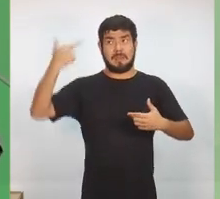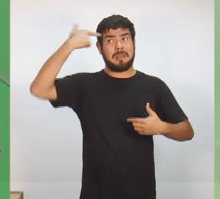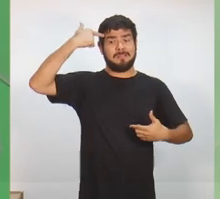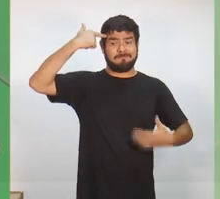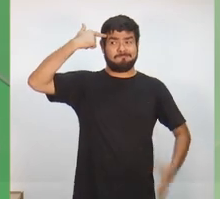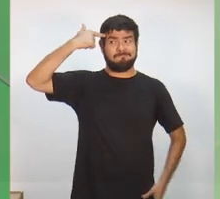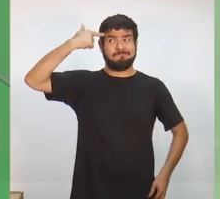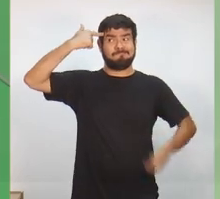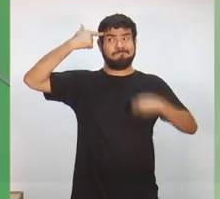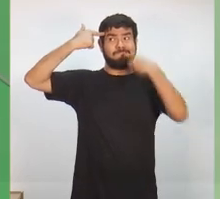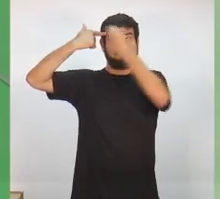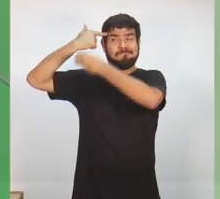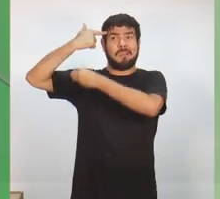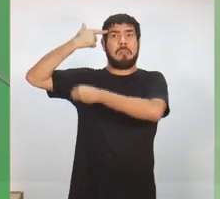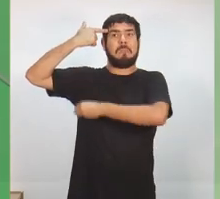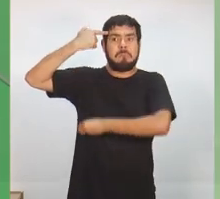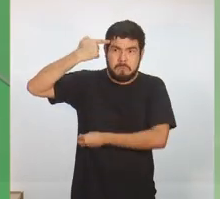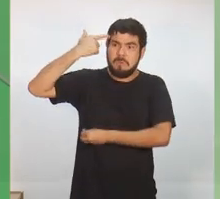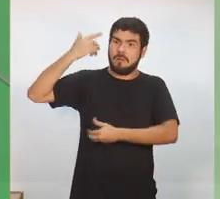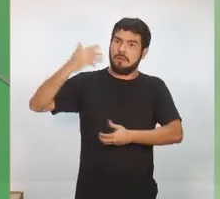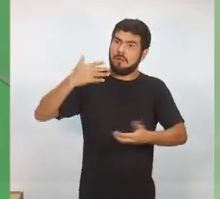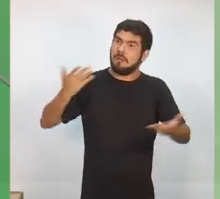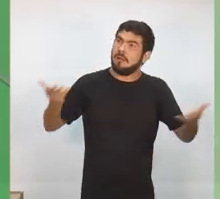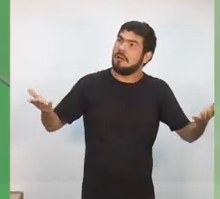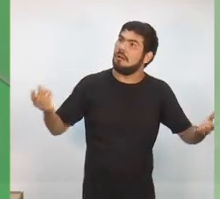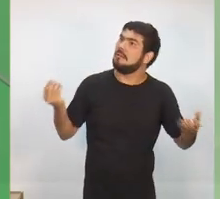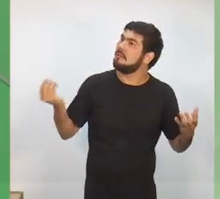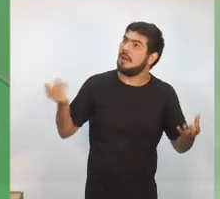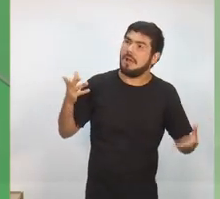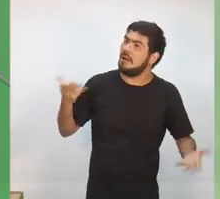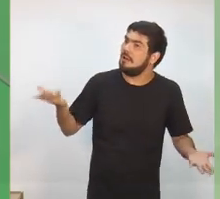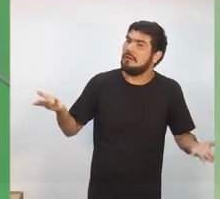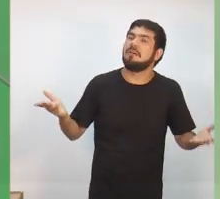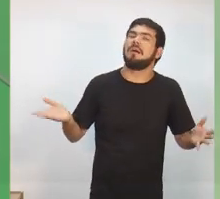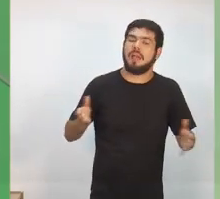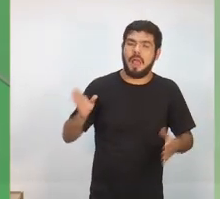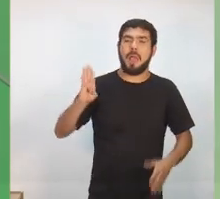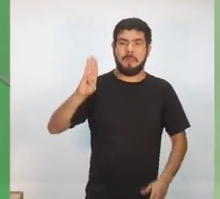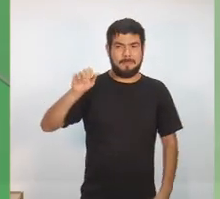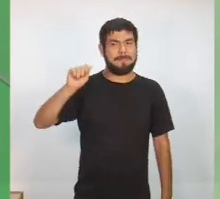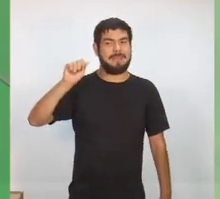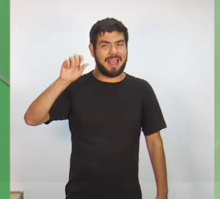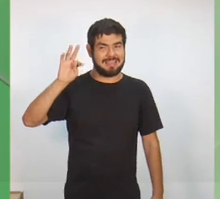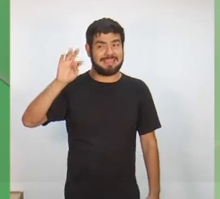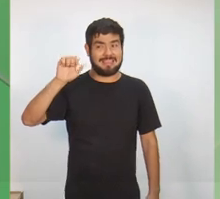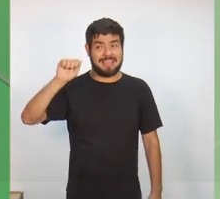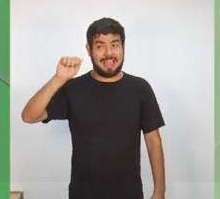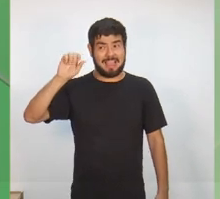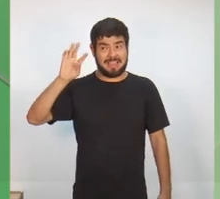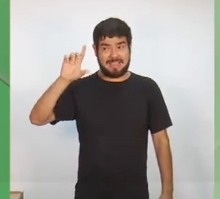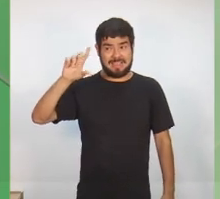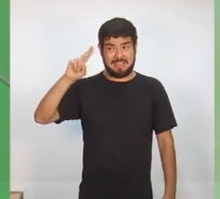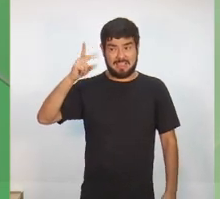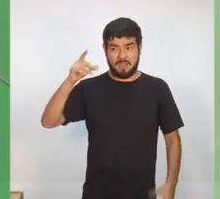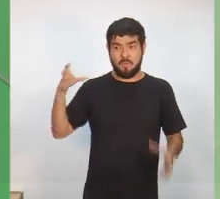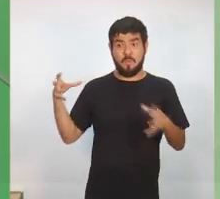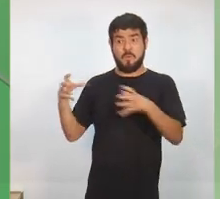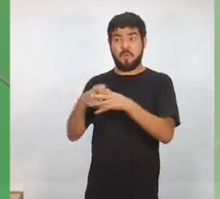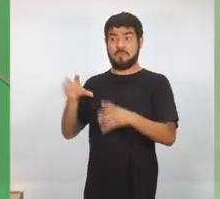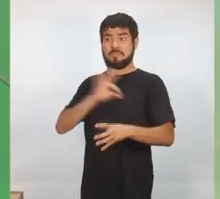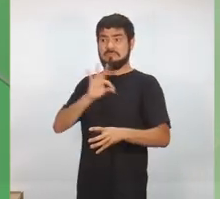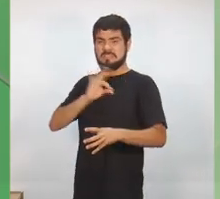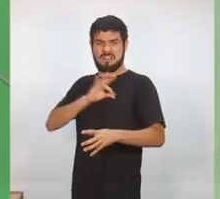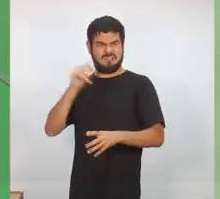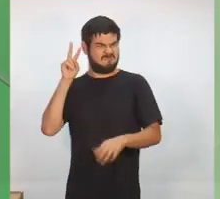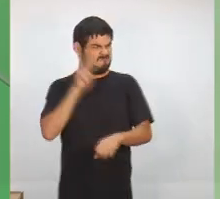assassinados, estão sendo mutilados em algumas situações. E é isso que esse batalhão vai fazer. Nós vamos fazer ela preventivamente. A educação não pode ficar de fora